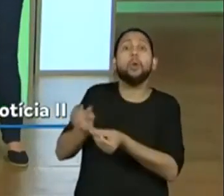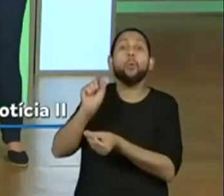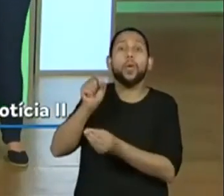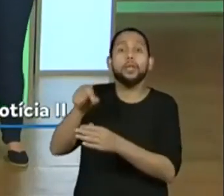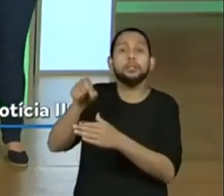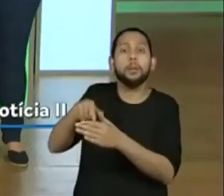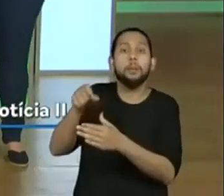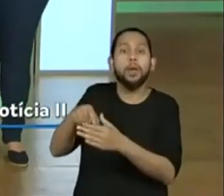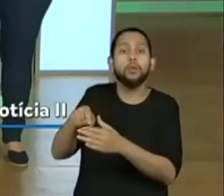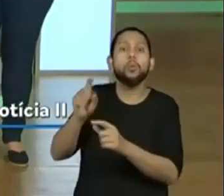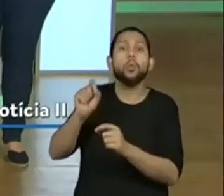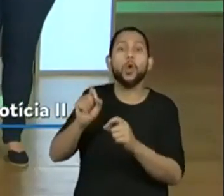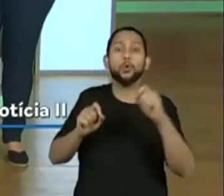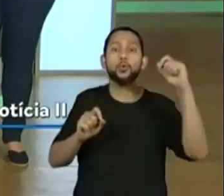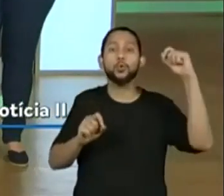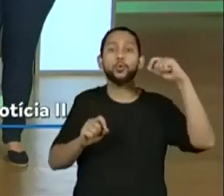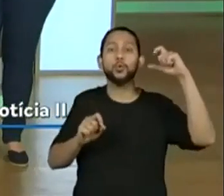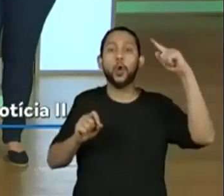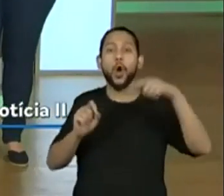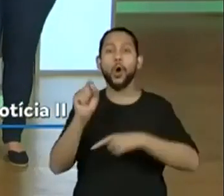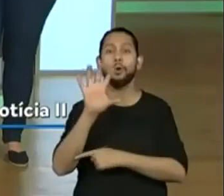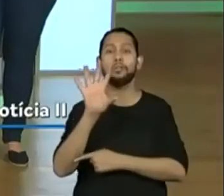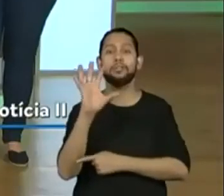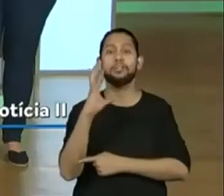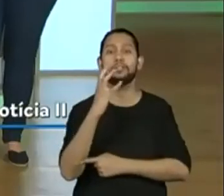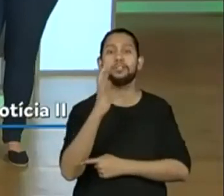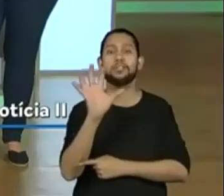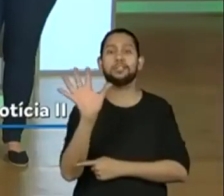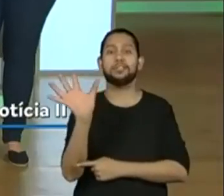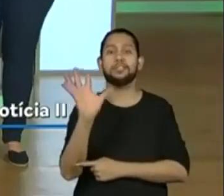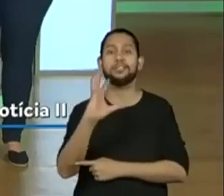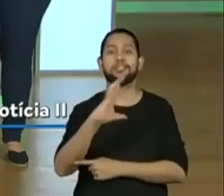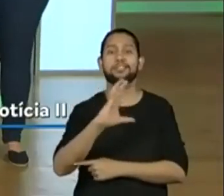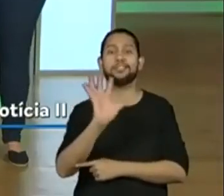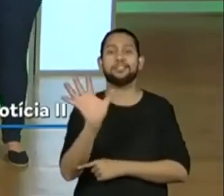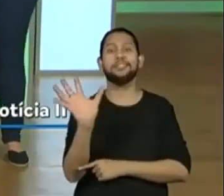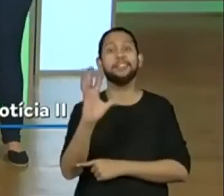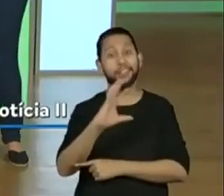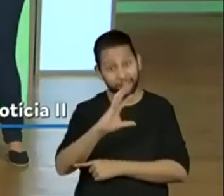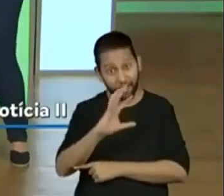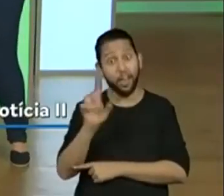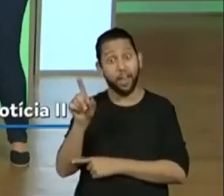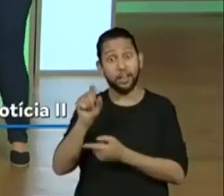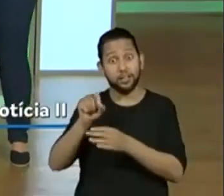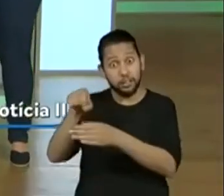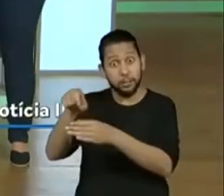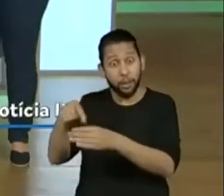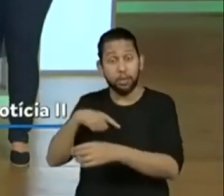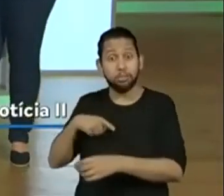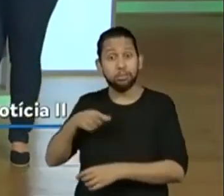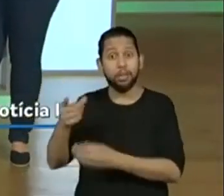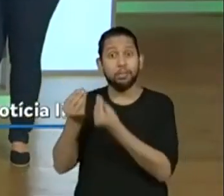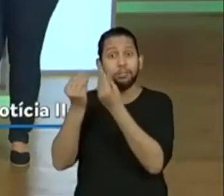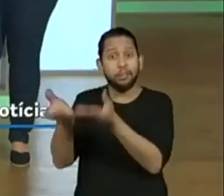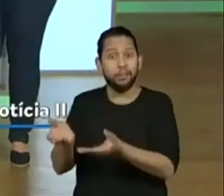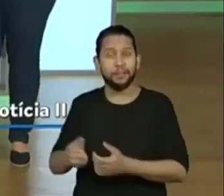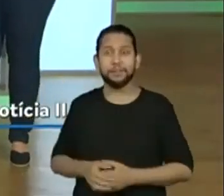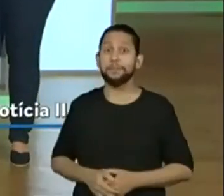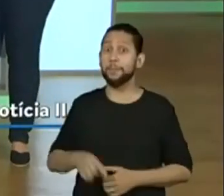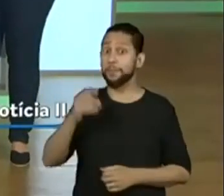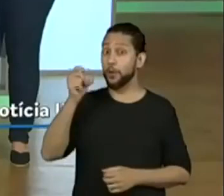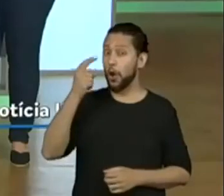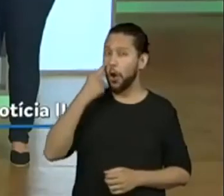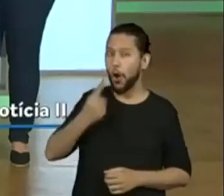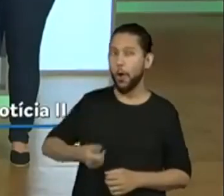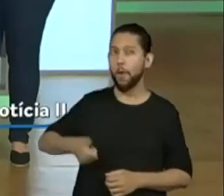bastante das atividades de hoje, parabéns, muito bem. Muito legal. Então, vamos ver mais uma notícia, Quem viu, viu, anotou e olha,